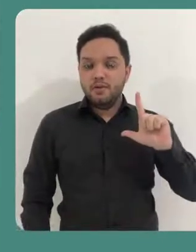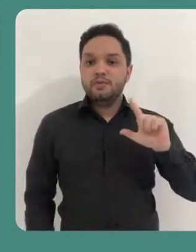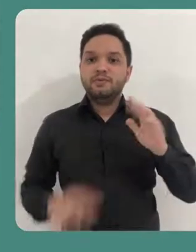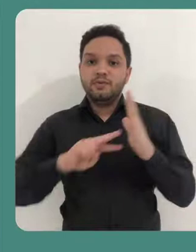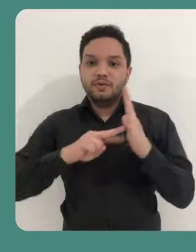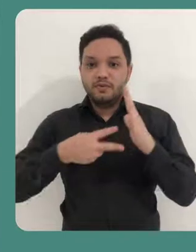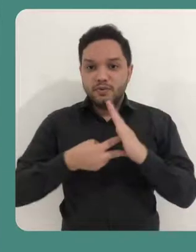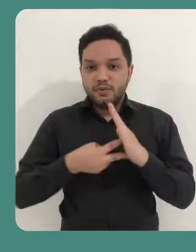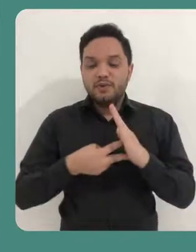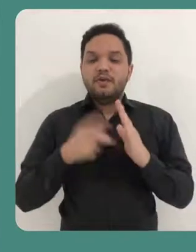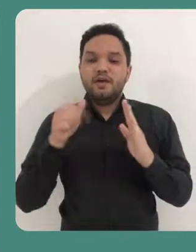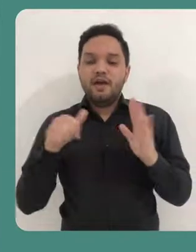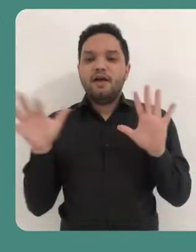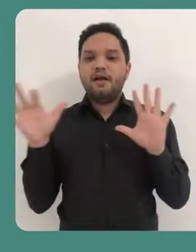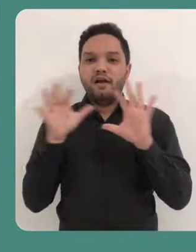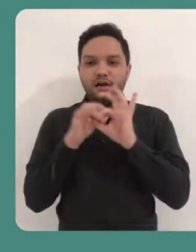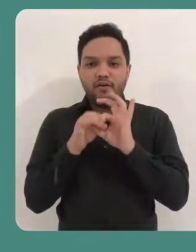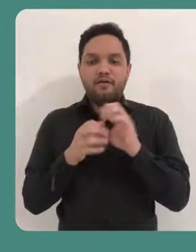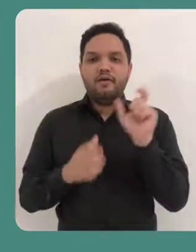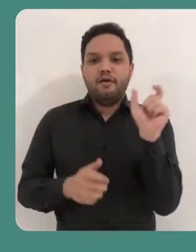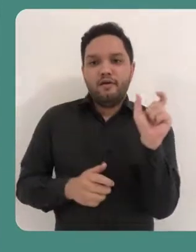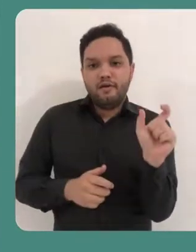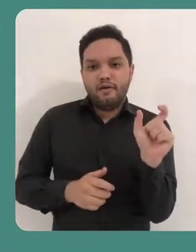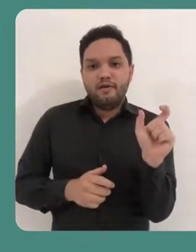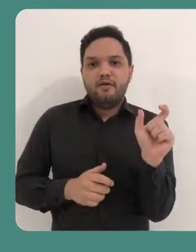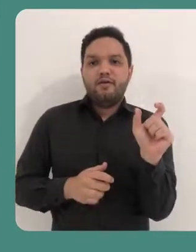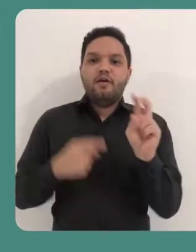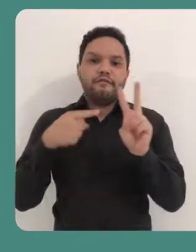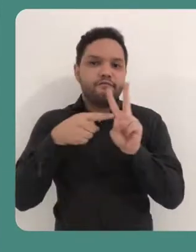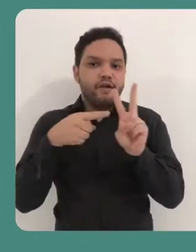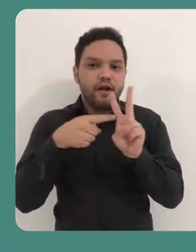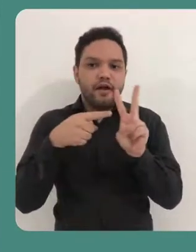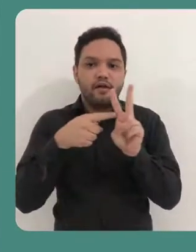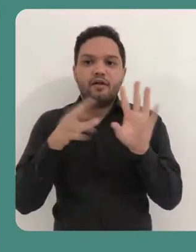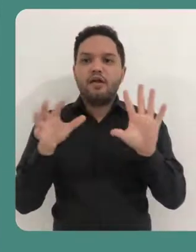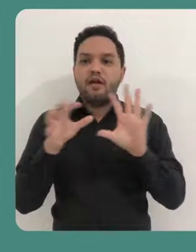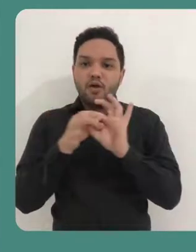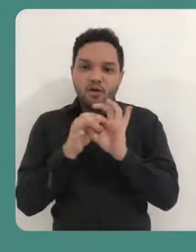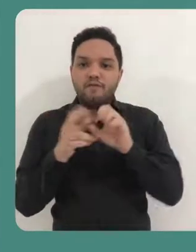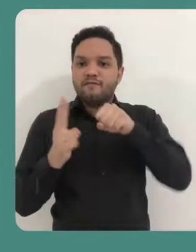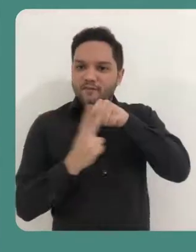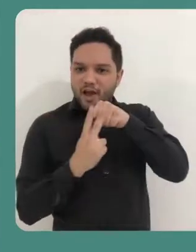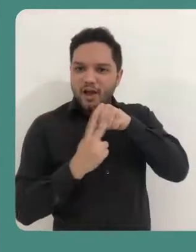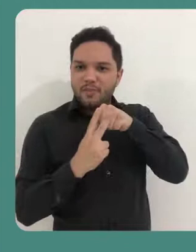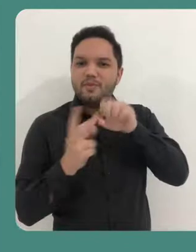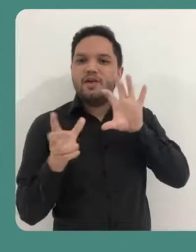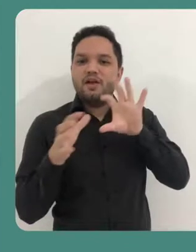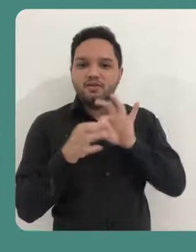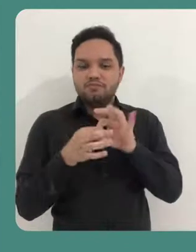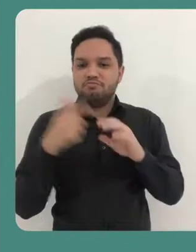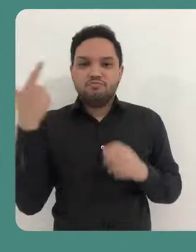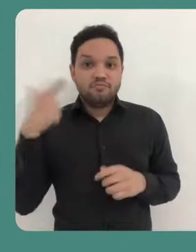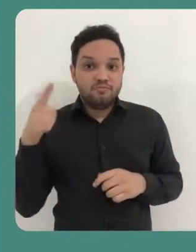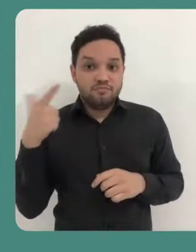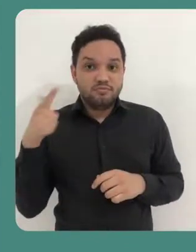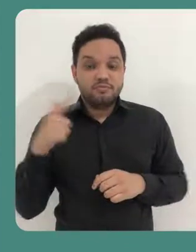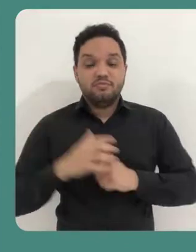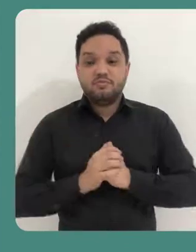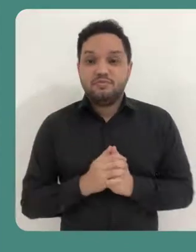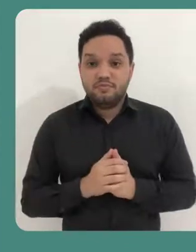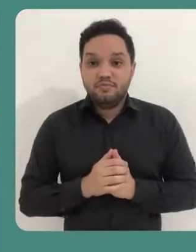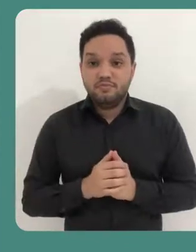mentais, ou seja, aqueles conectores onde tem alguma palavra, um verbo de ligação entre as informações,